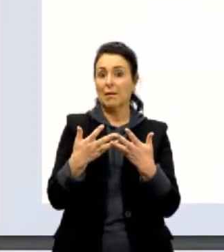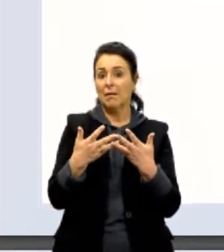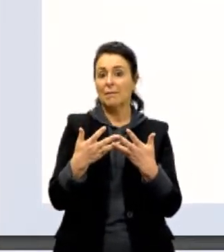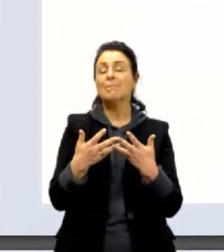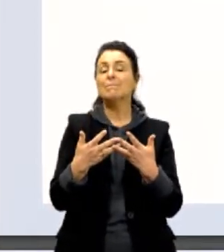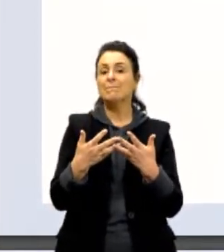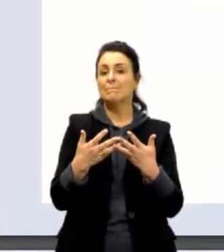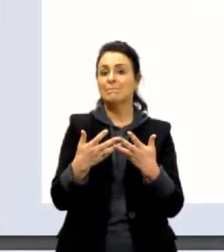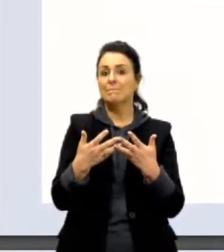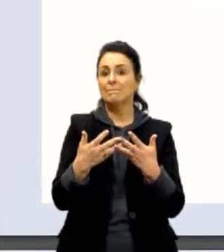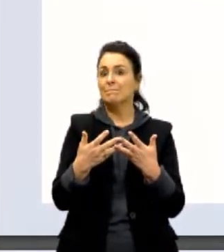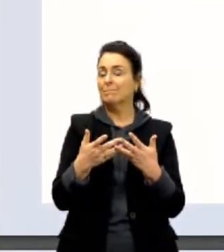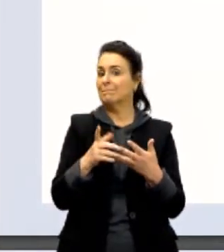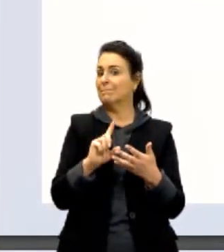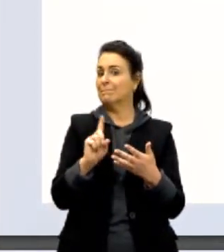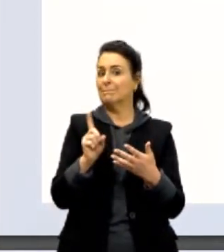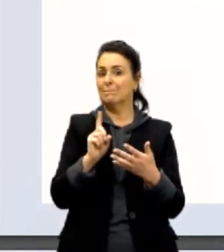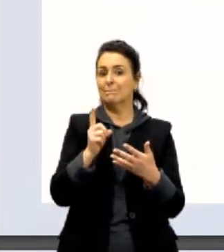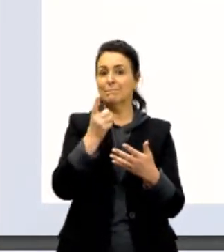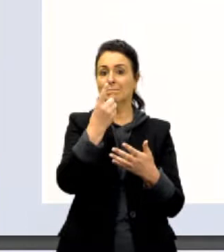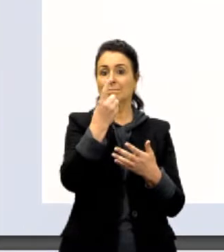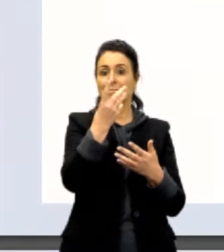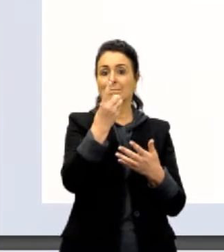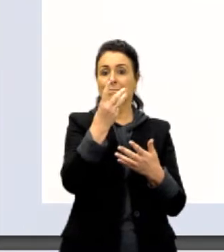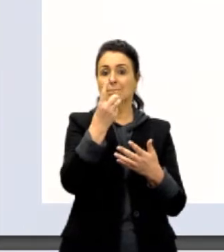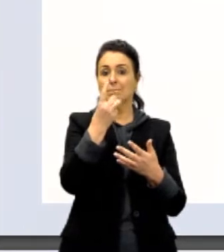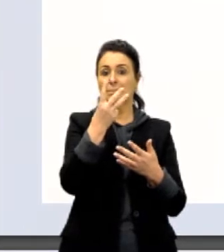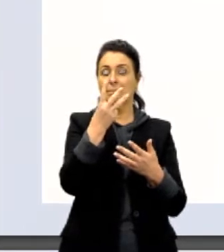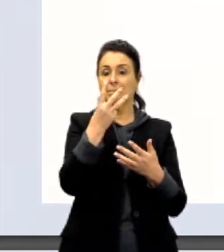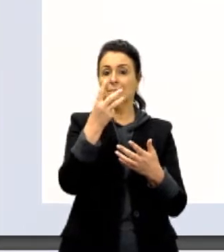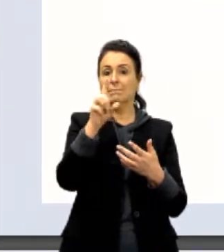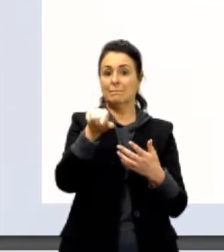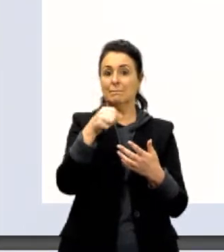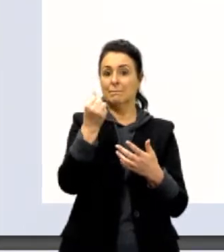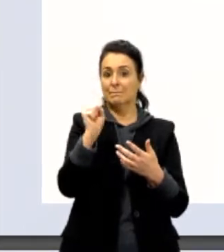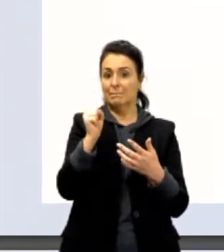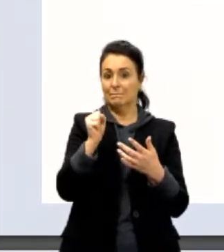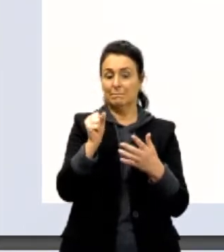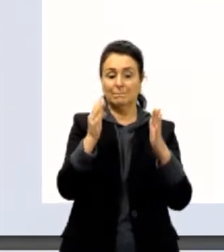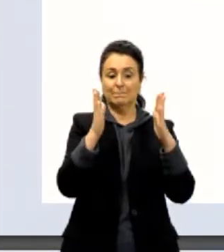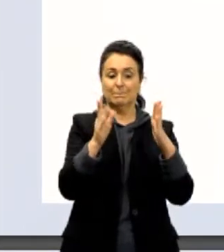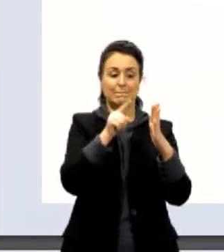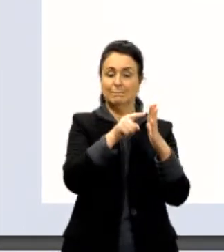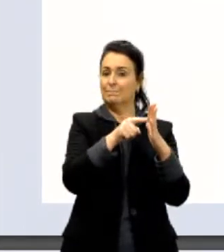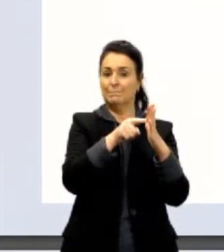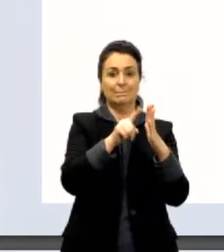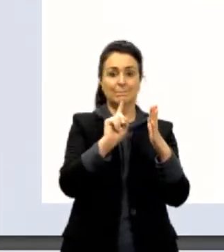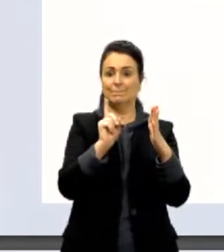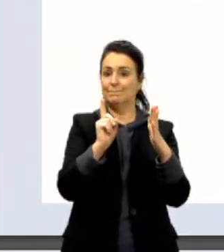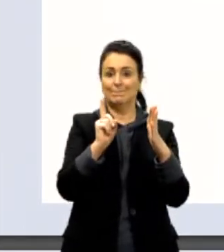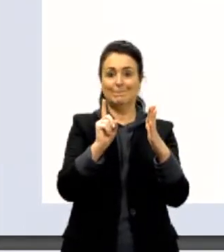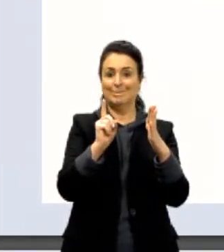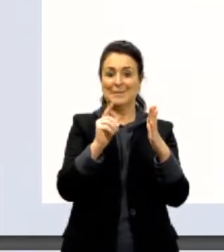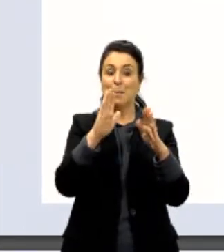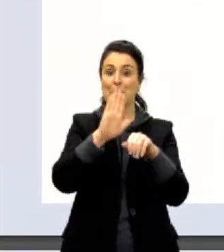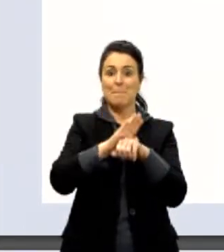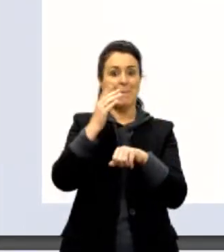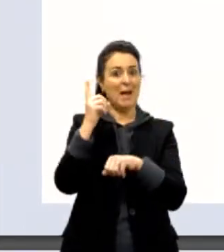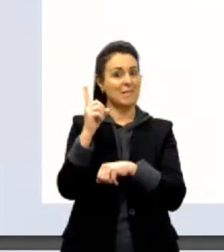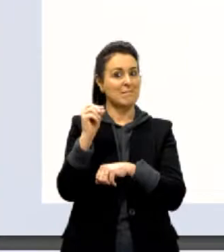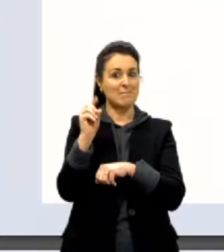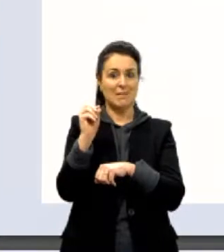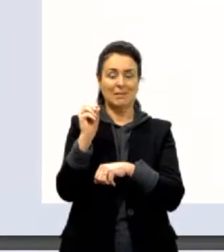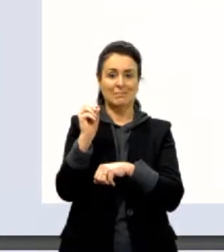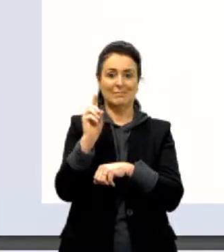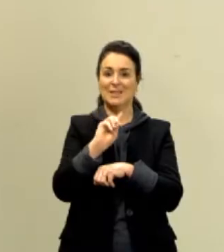condição não foi satisfeita porque 13,8 está fora do intervalo entre 1 e 10, né? Passou do 10, né, gente? Então, aquilo